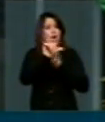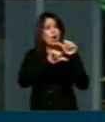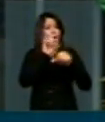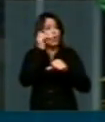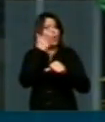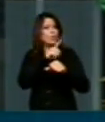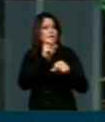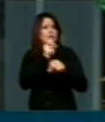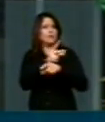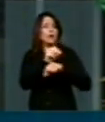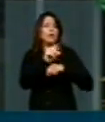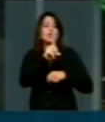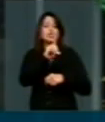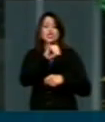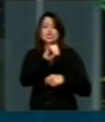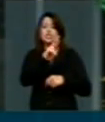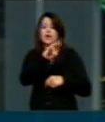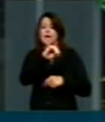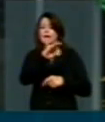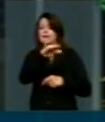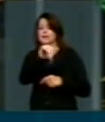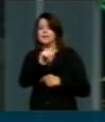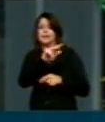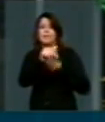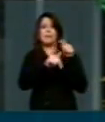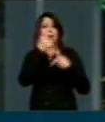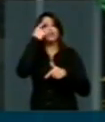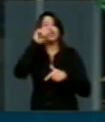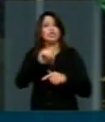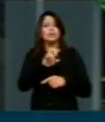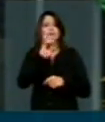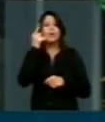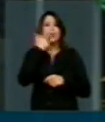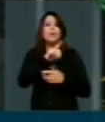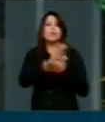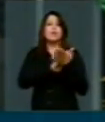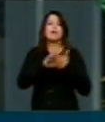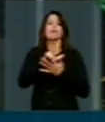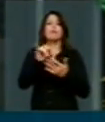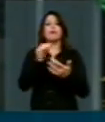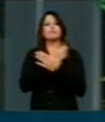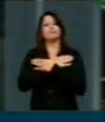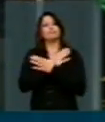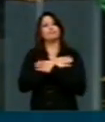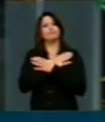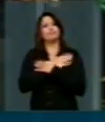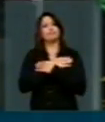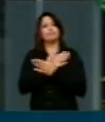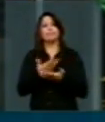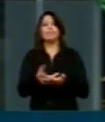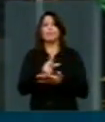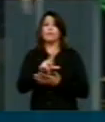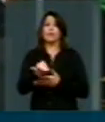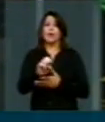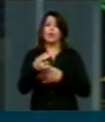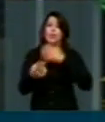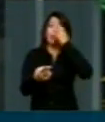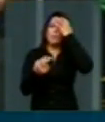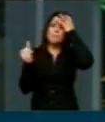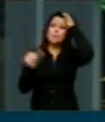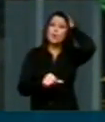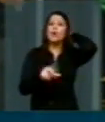no emprego, logicamente, como diaristas. E quem não conseguir, vai aí para a informalidade, né, ou vai